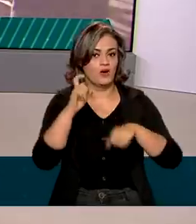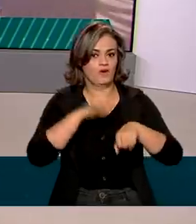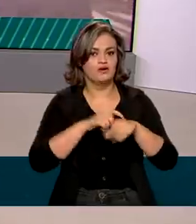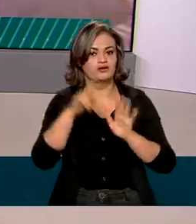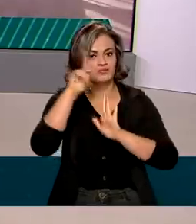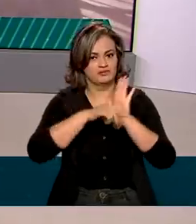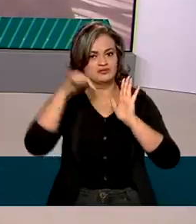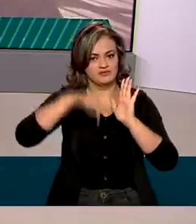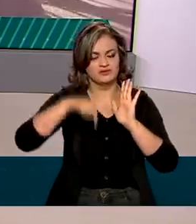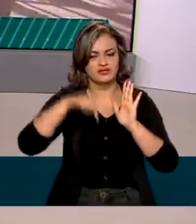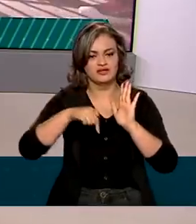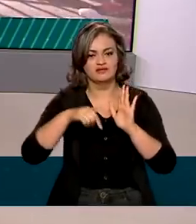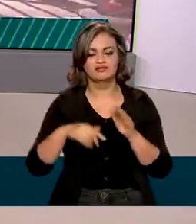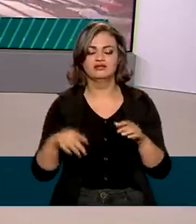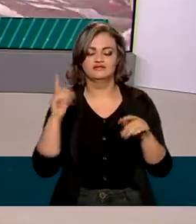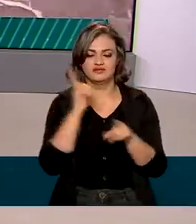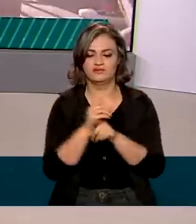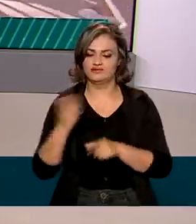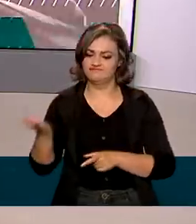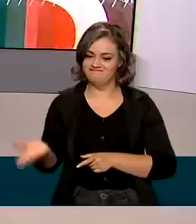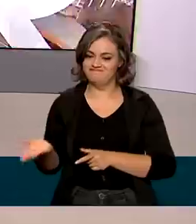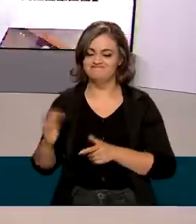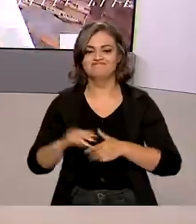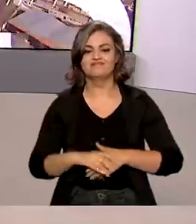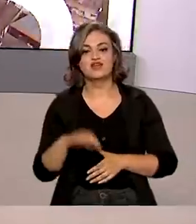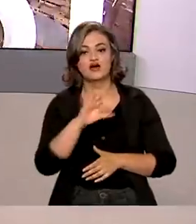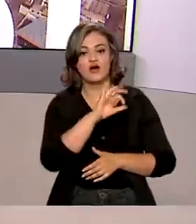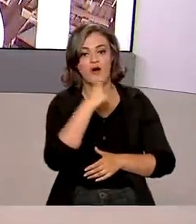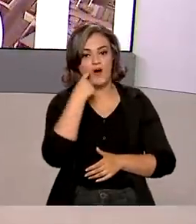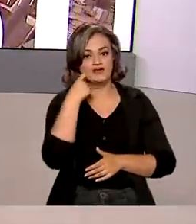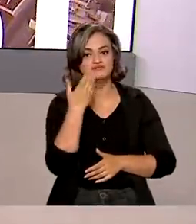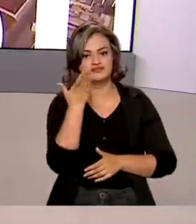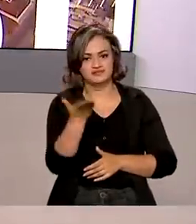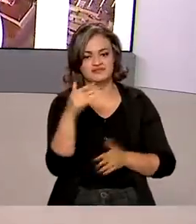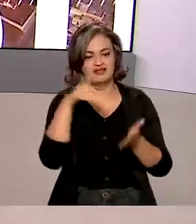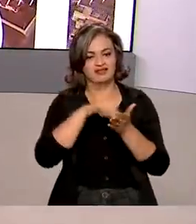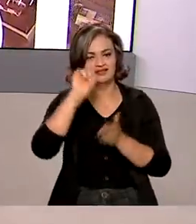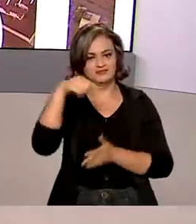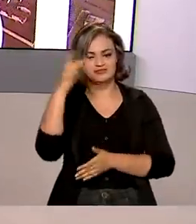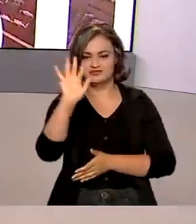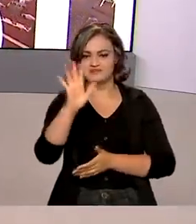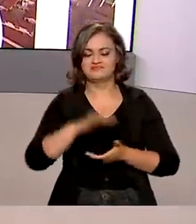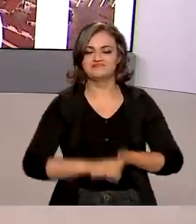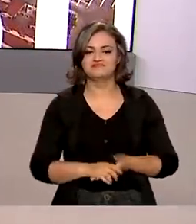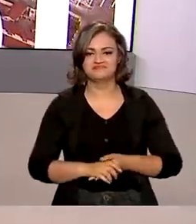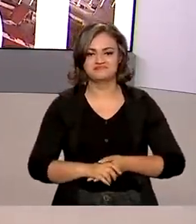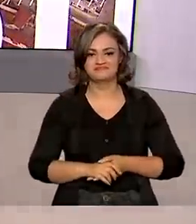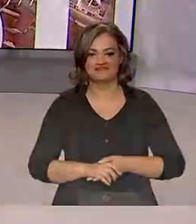na nossa programação e nas nossas redes sociais. Boa sexta-feira para você e até mais. Tchau, tchau.